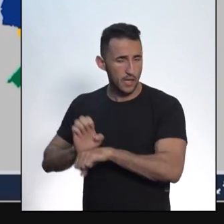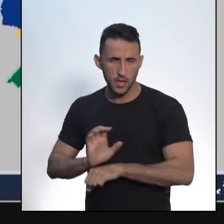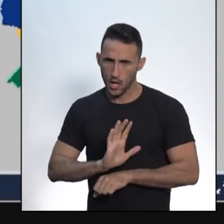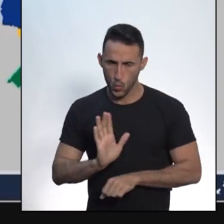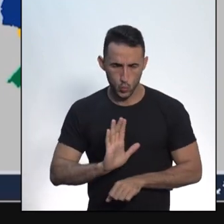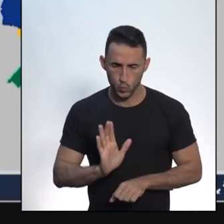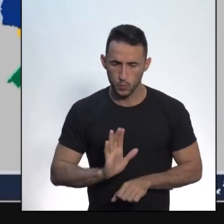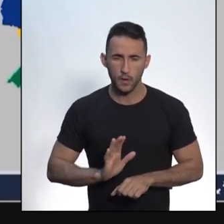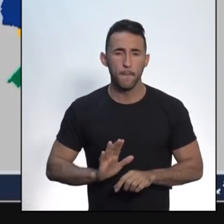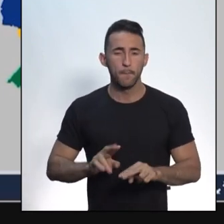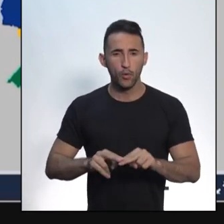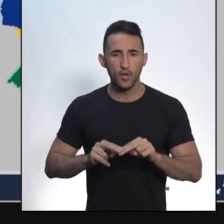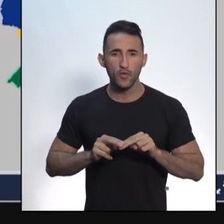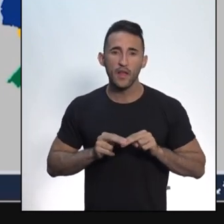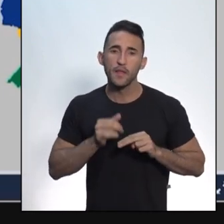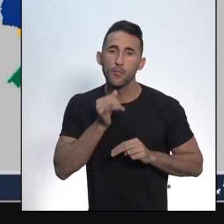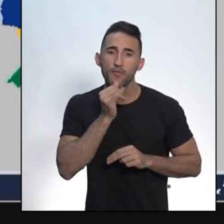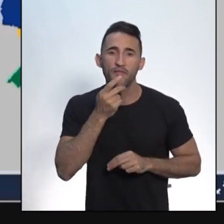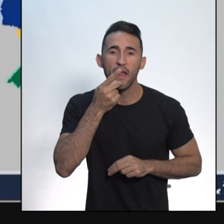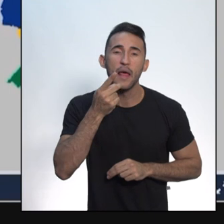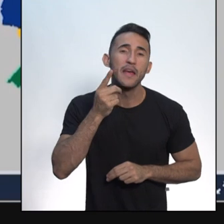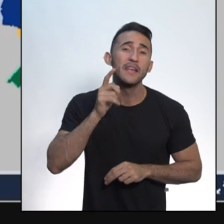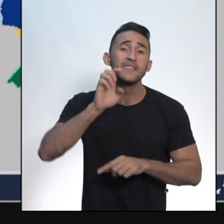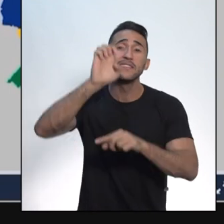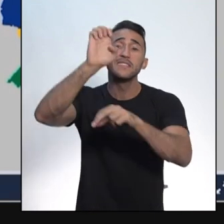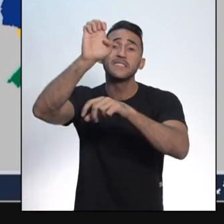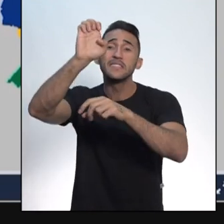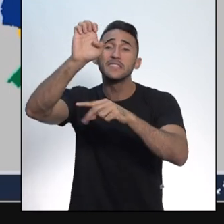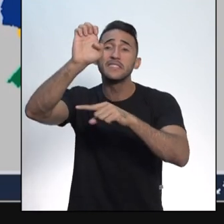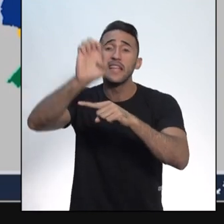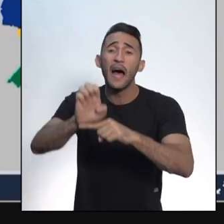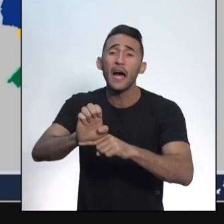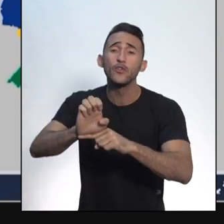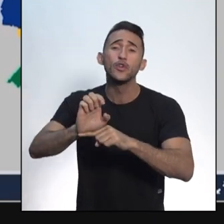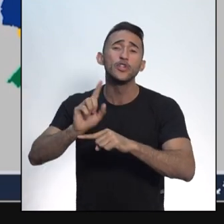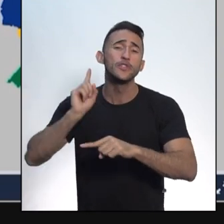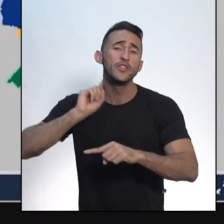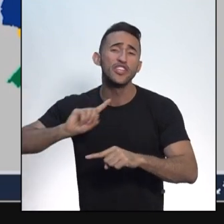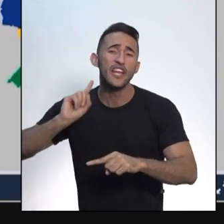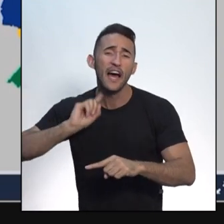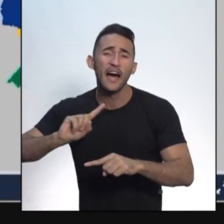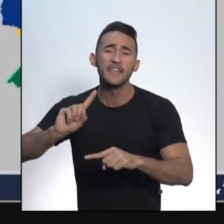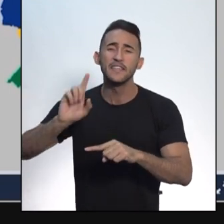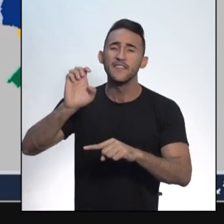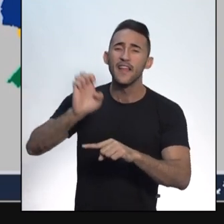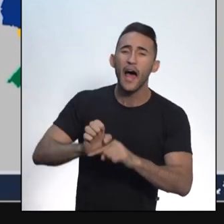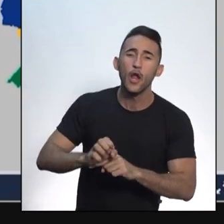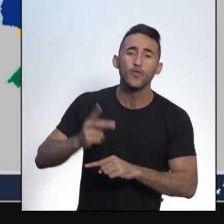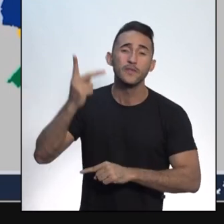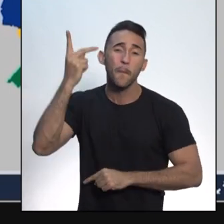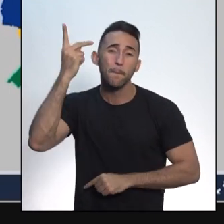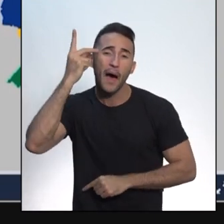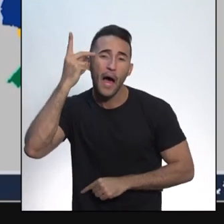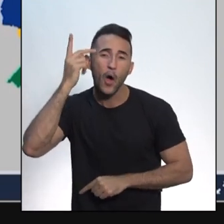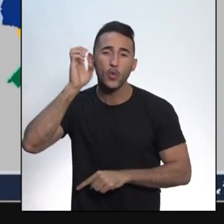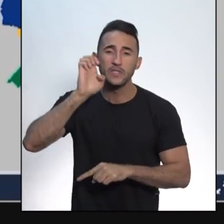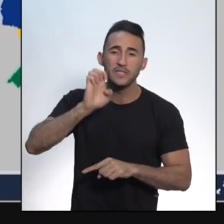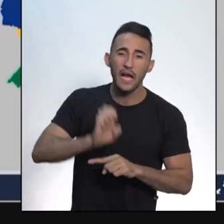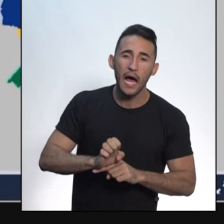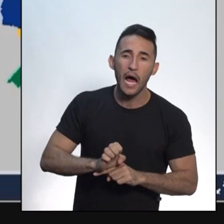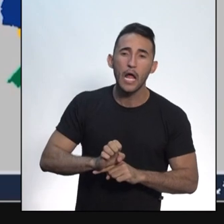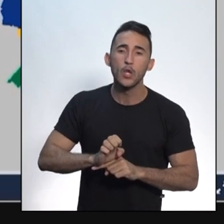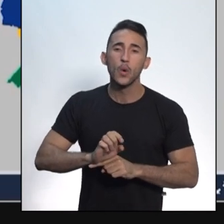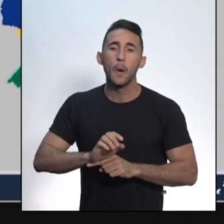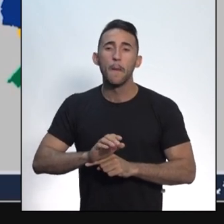chamamos de estado de Minas Gerais, estado de São Paulo, estado de Pernambuco,